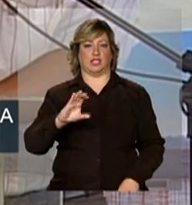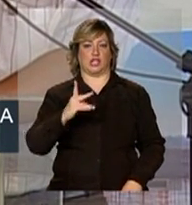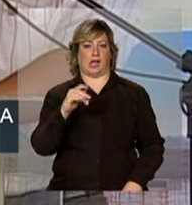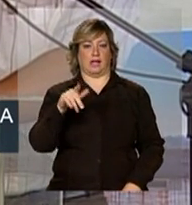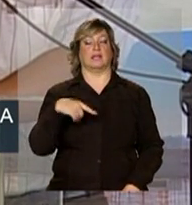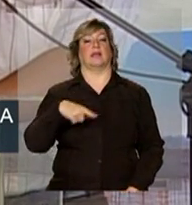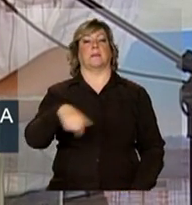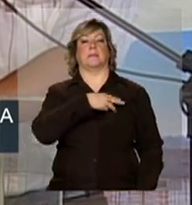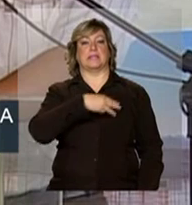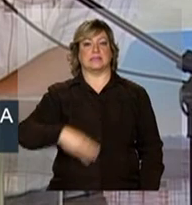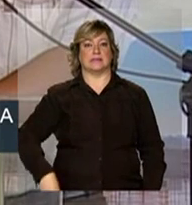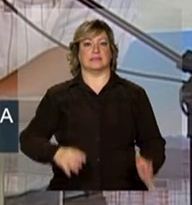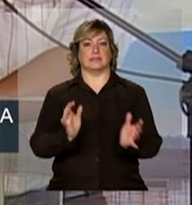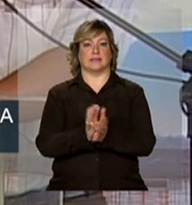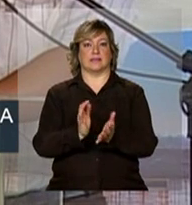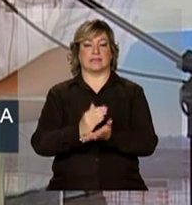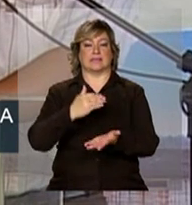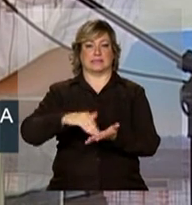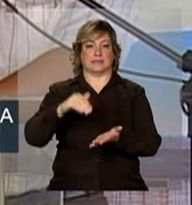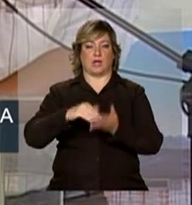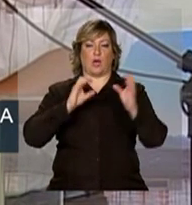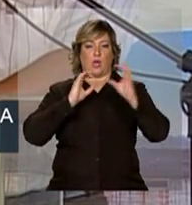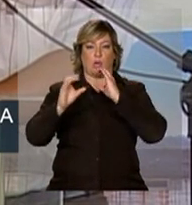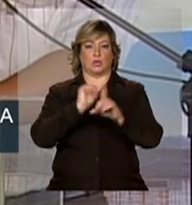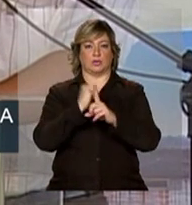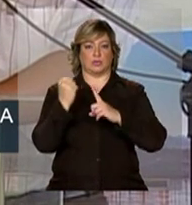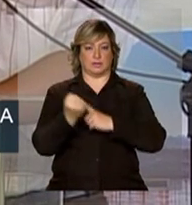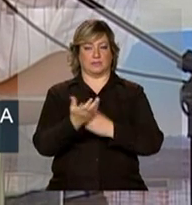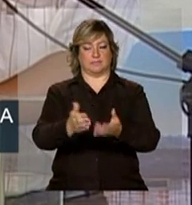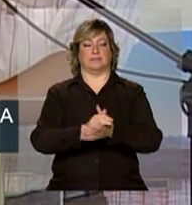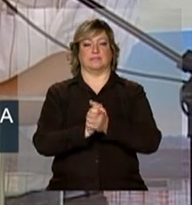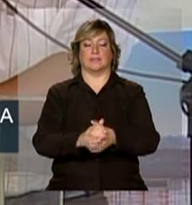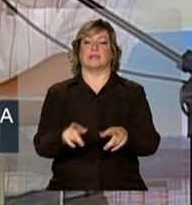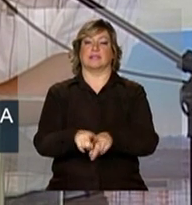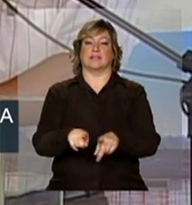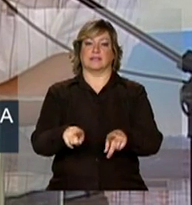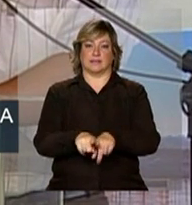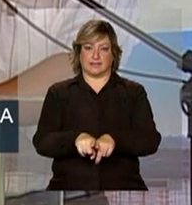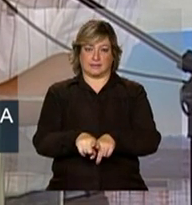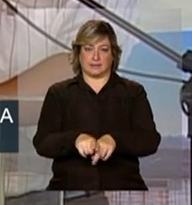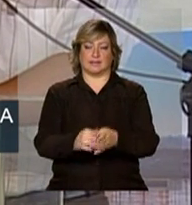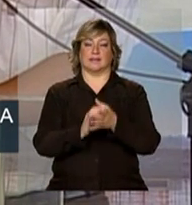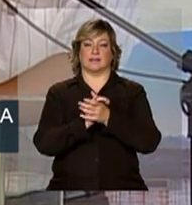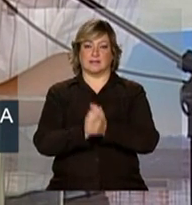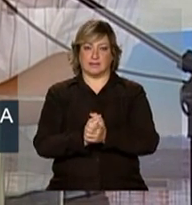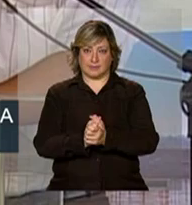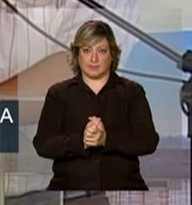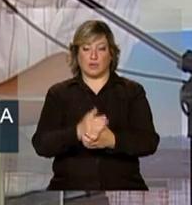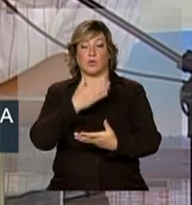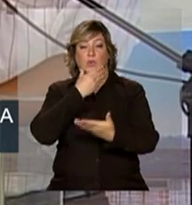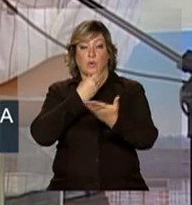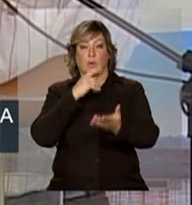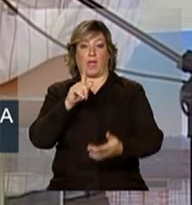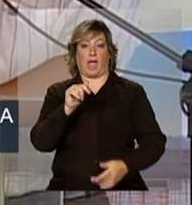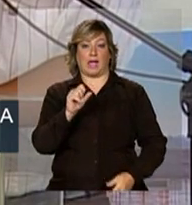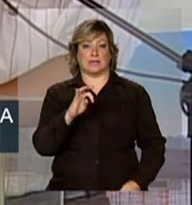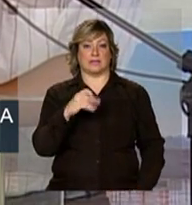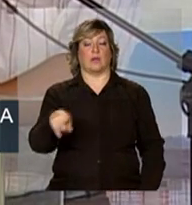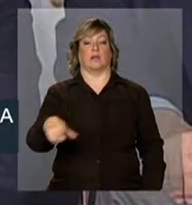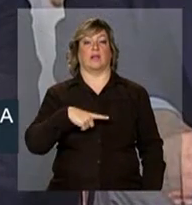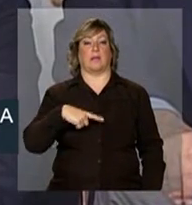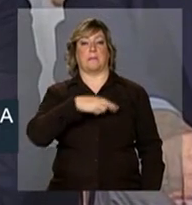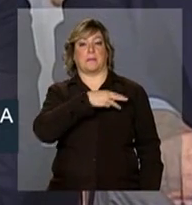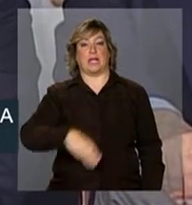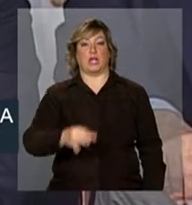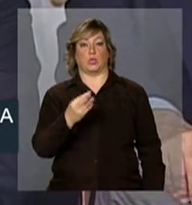ministra-chefe da Secretaria de Comunicação Social. E cumprimentar também o senhor Gastão Dias Vieira,